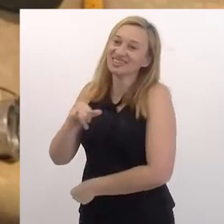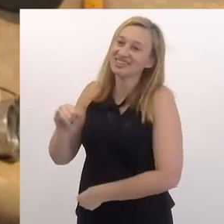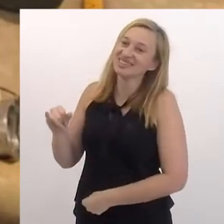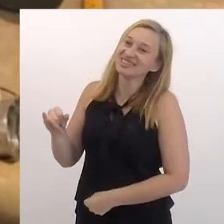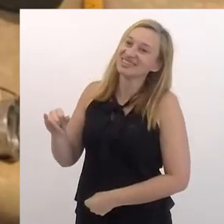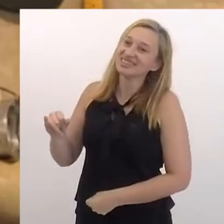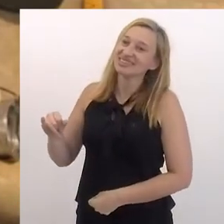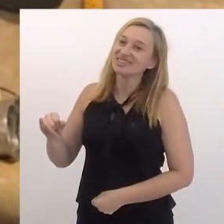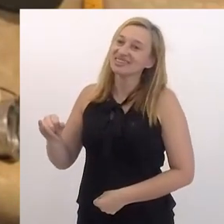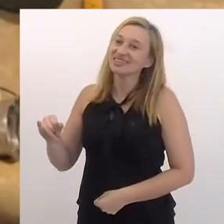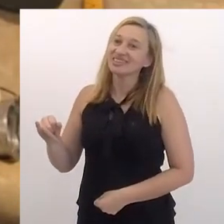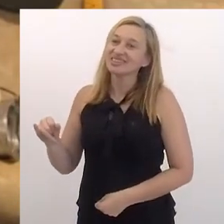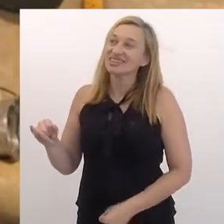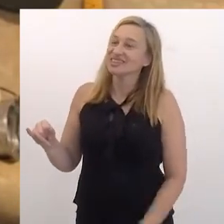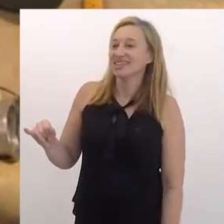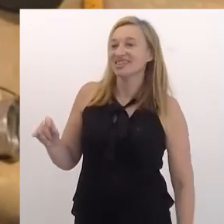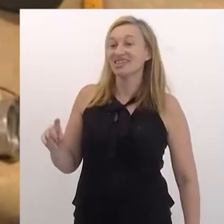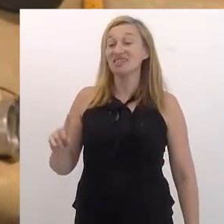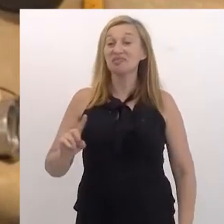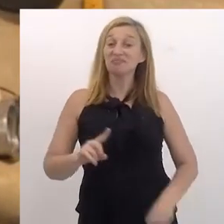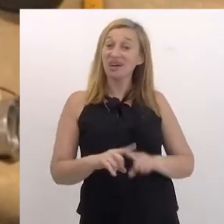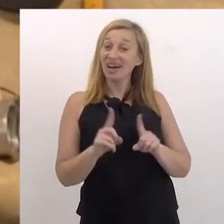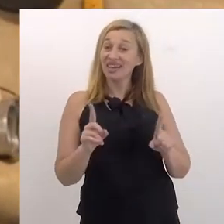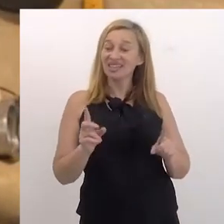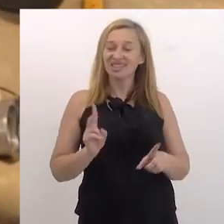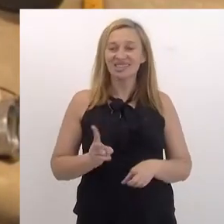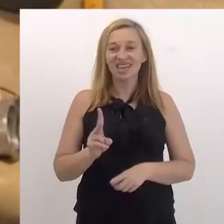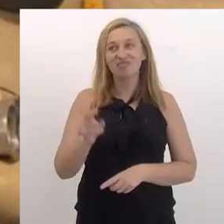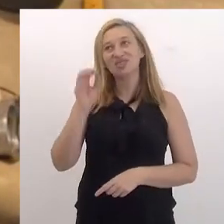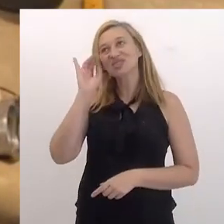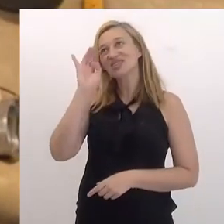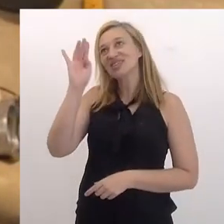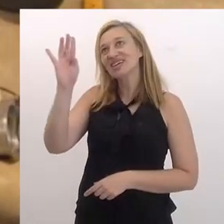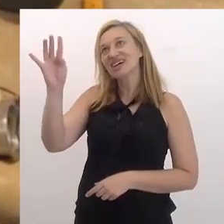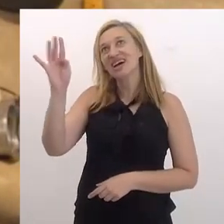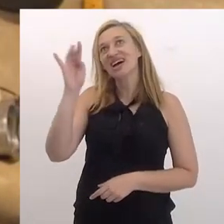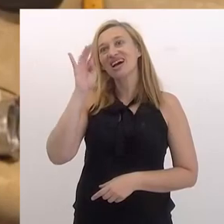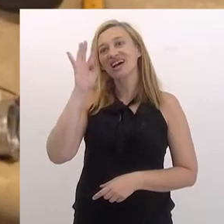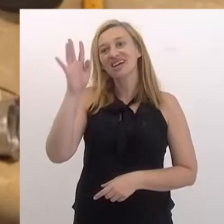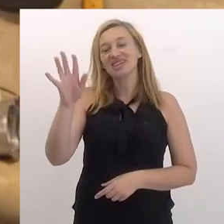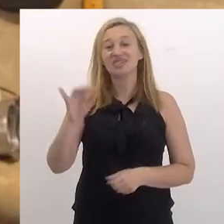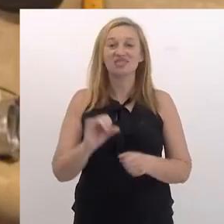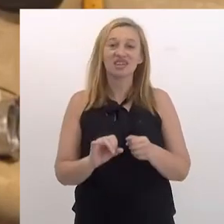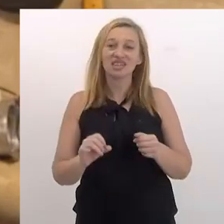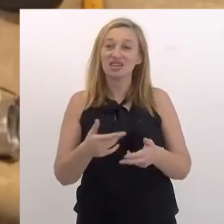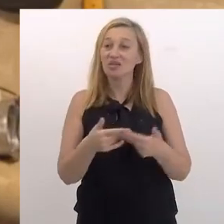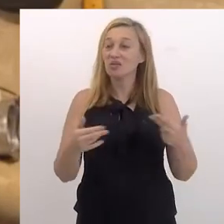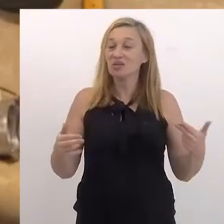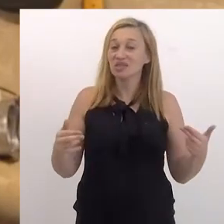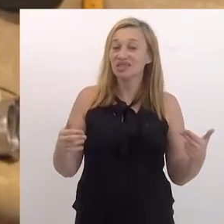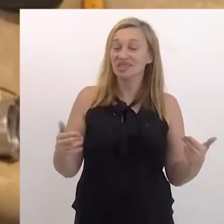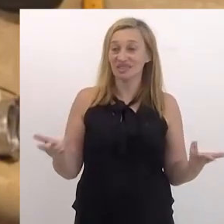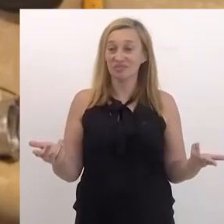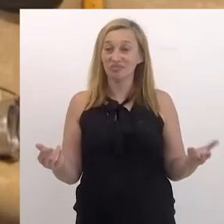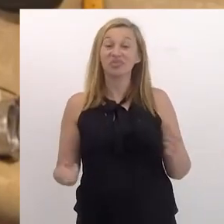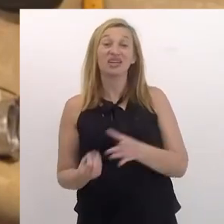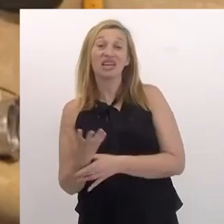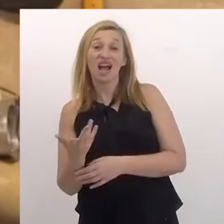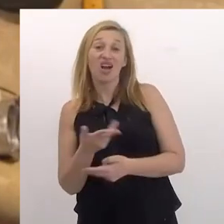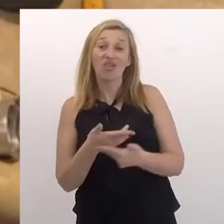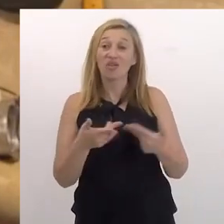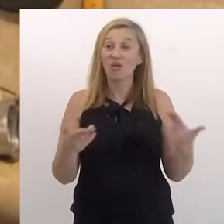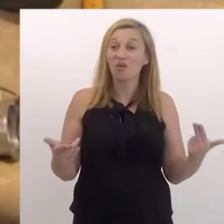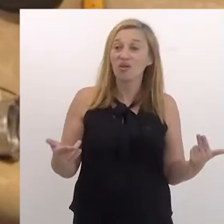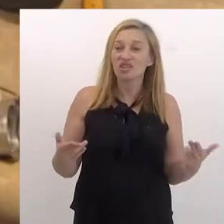Janeiro, dar uma outra pegada para o dia, mas sempre sonhar em fazer alguma coisa, em realizar